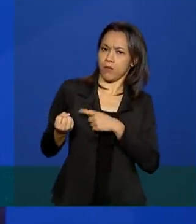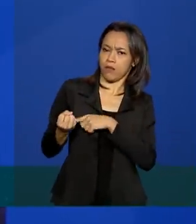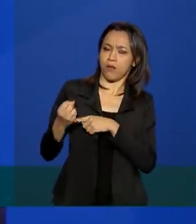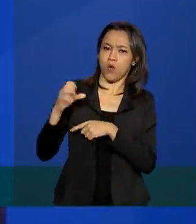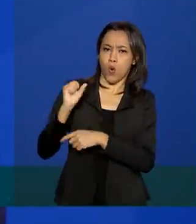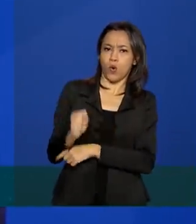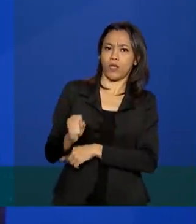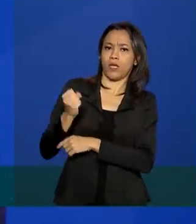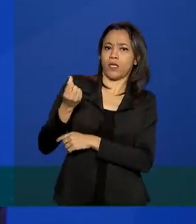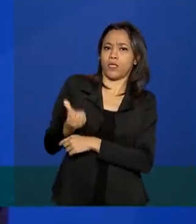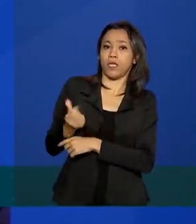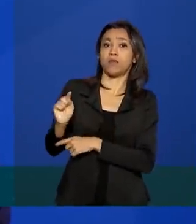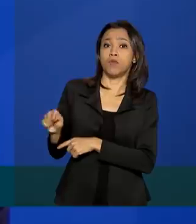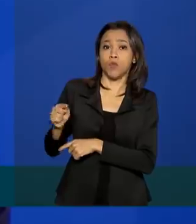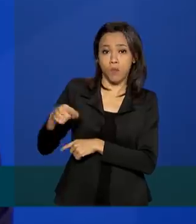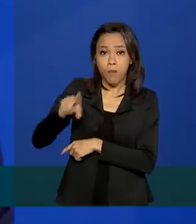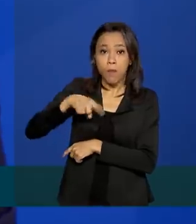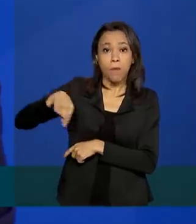86 mil pessoas,